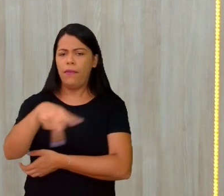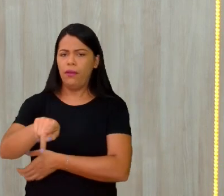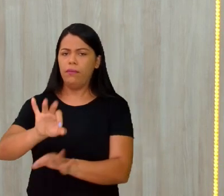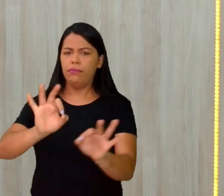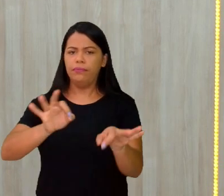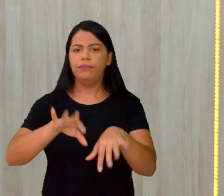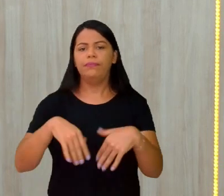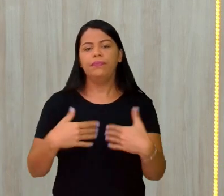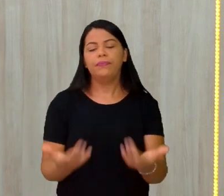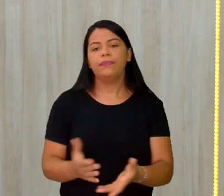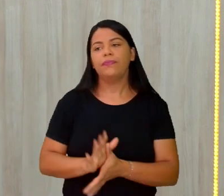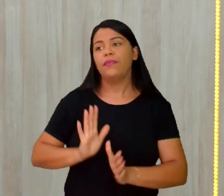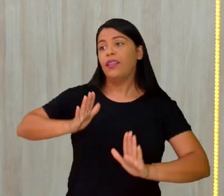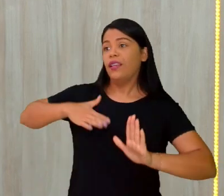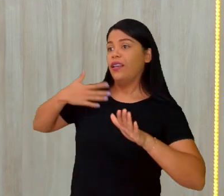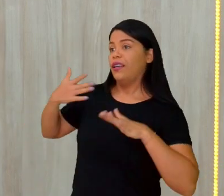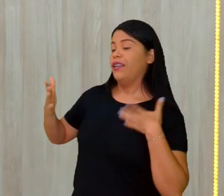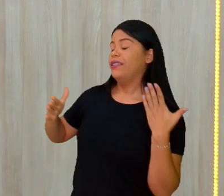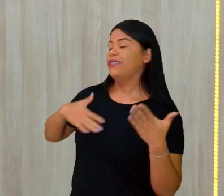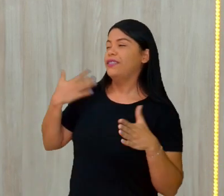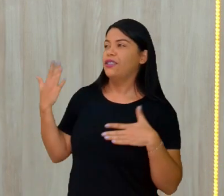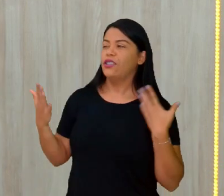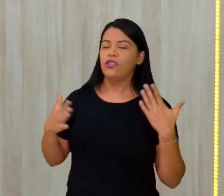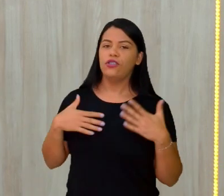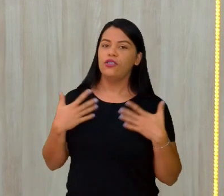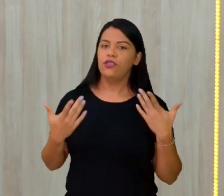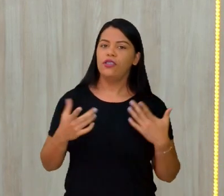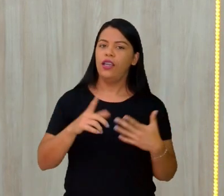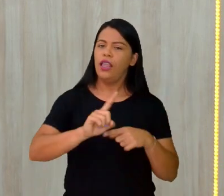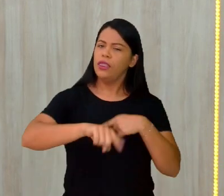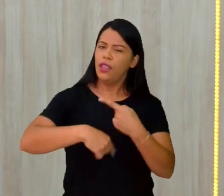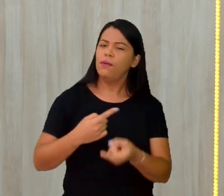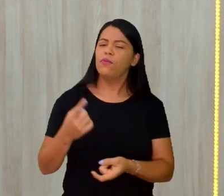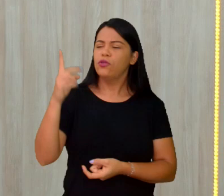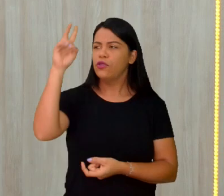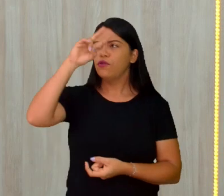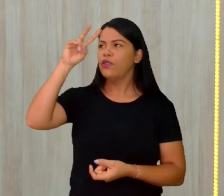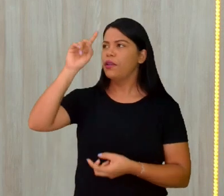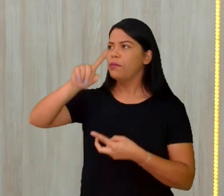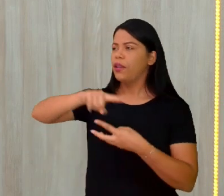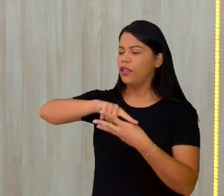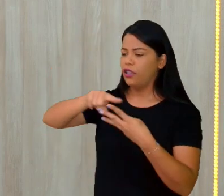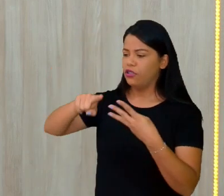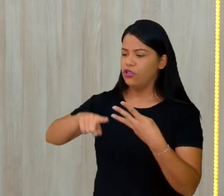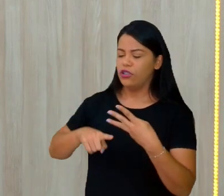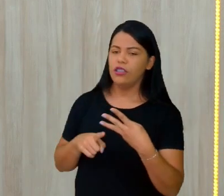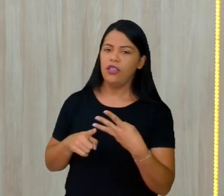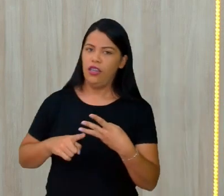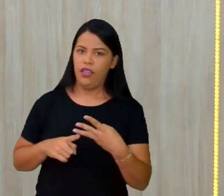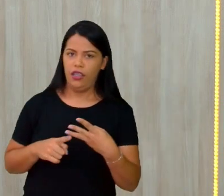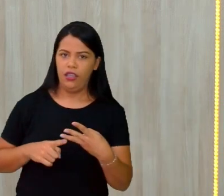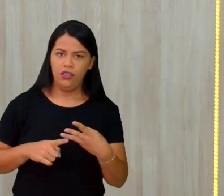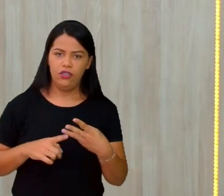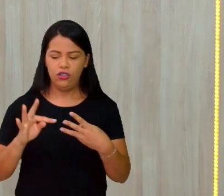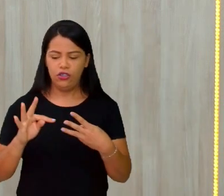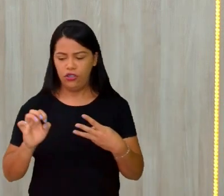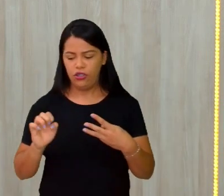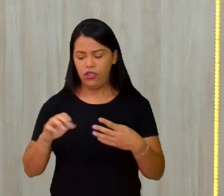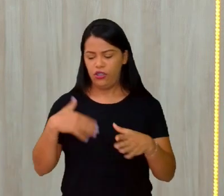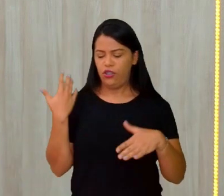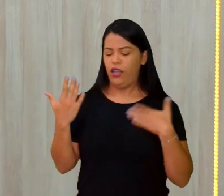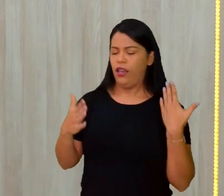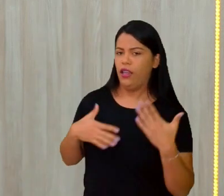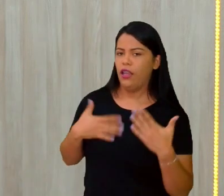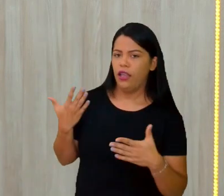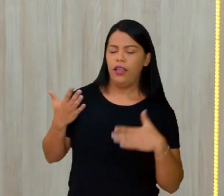É Tia Alegra, Tia... Bom, depois eu me lembro as três tias que eu cantei errado. Aqui no final da aula eu digo. É Tia